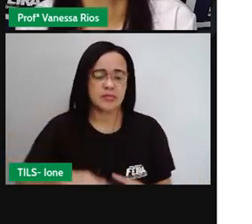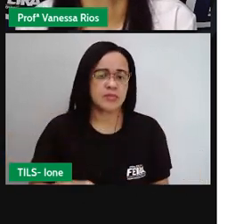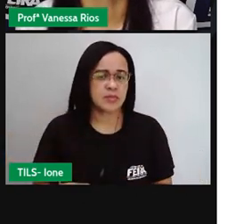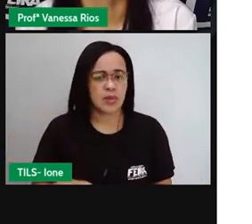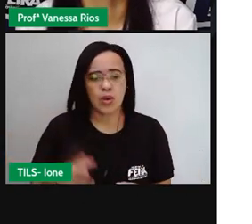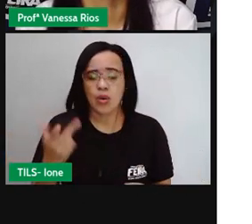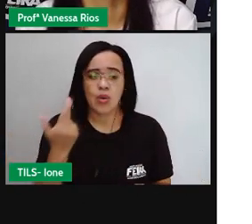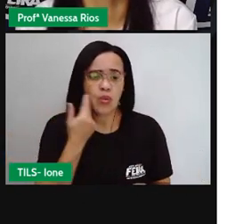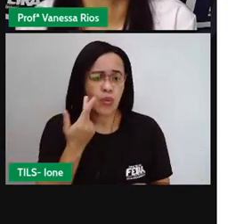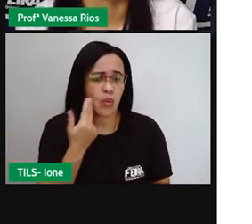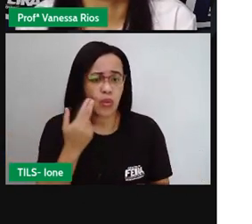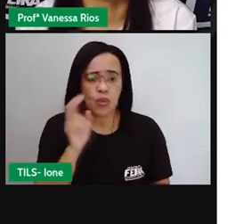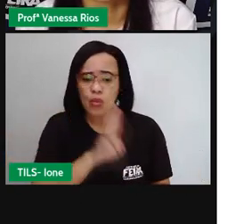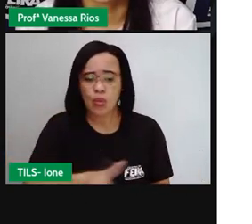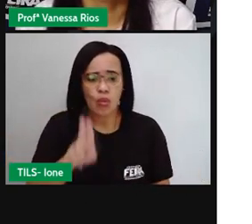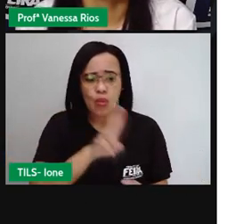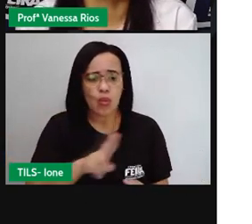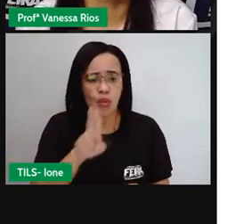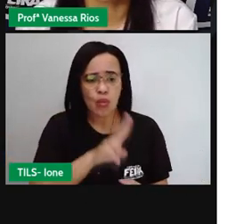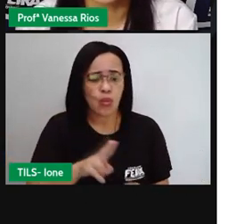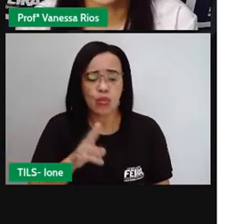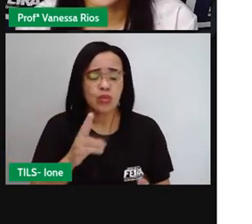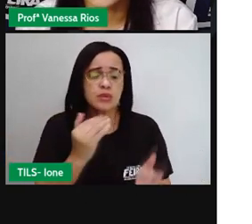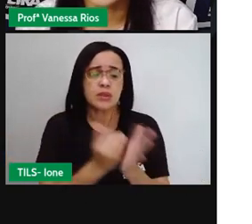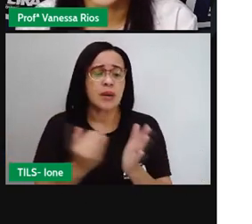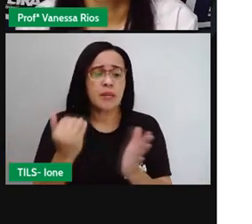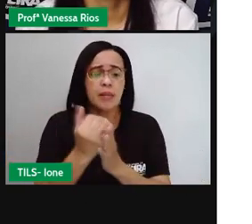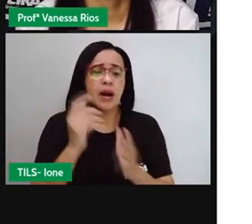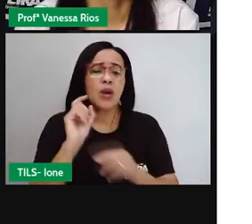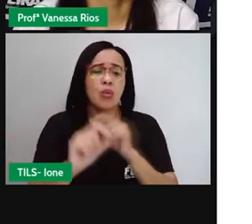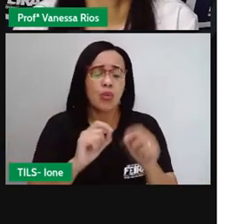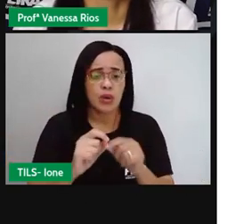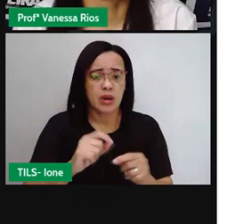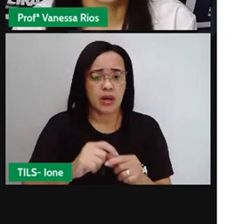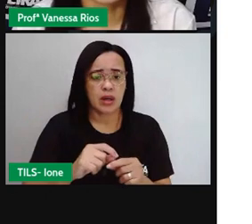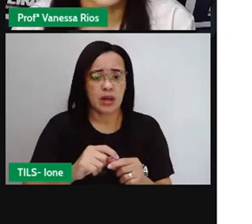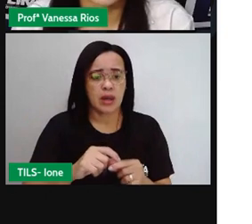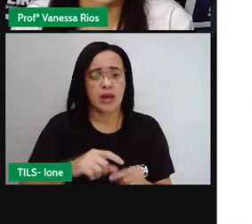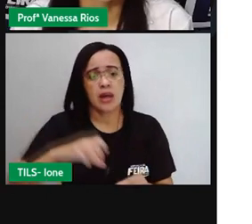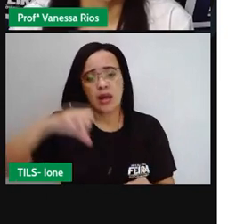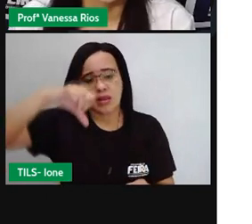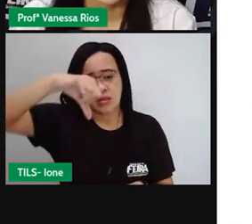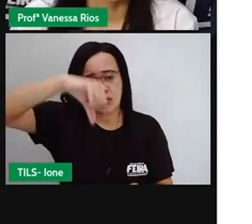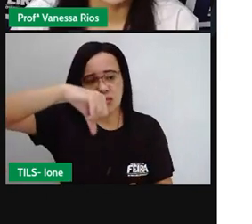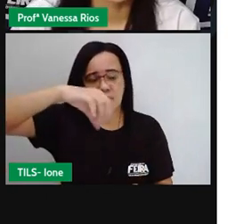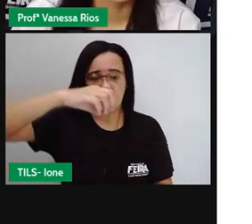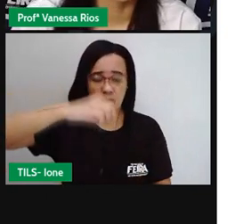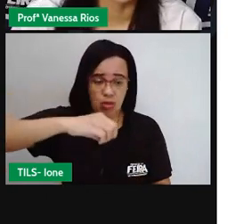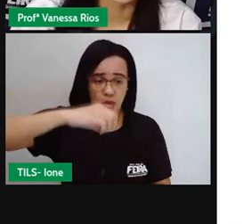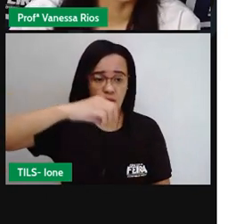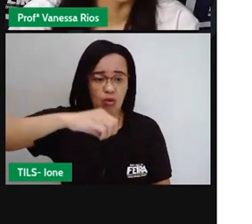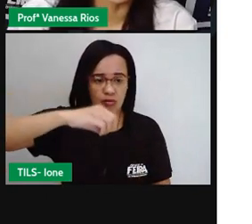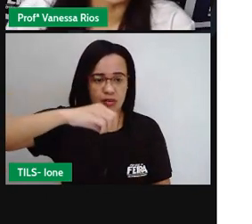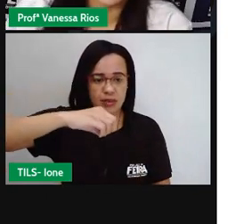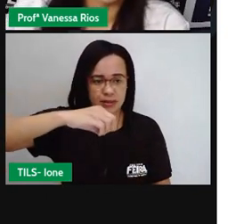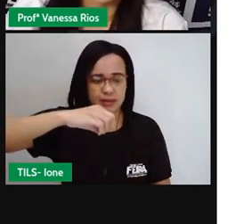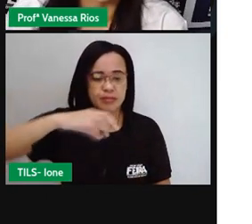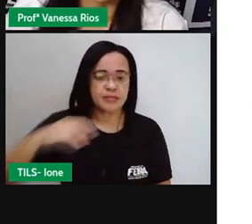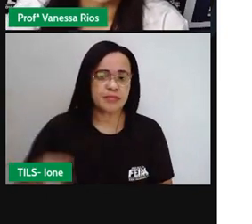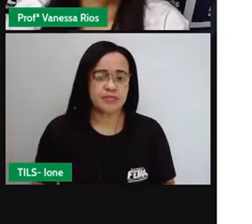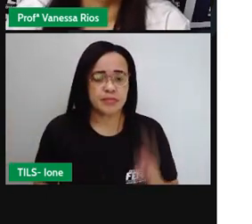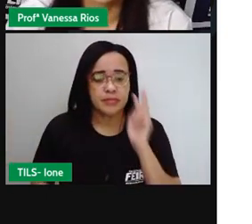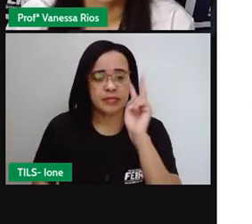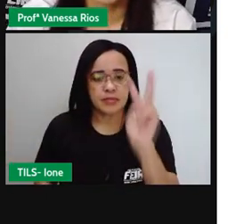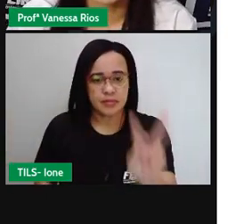chamado aí de ângulo reto, que tem uma medida de 90 graus. Aí nessa situação aqui é